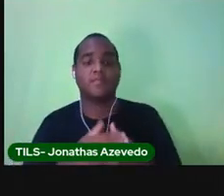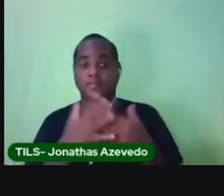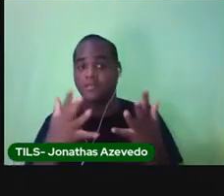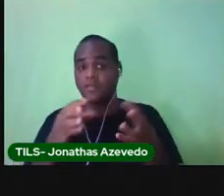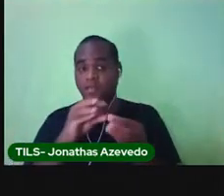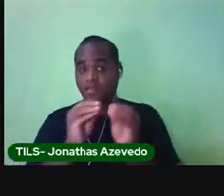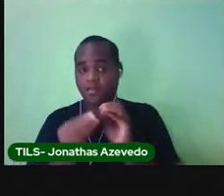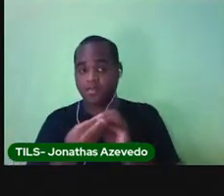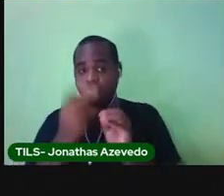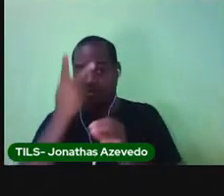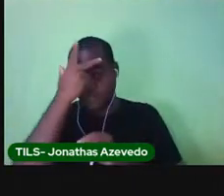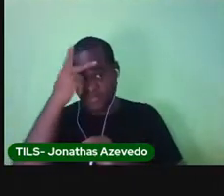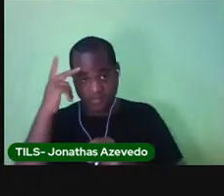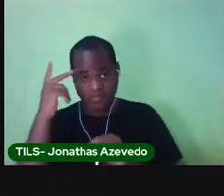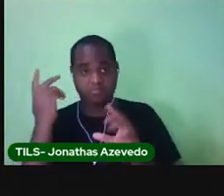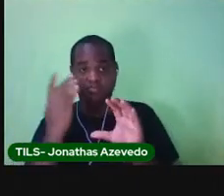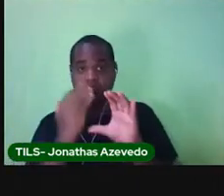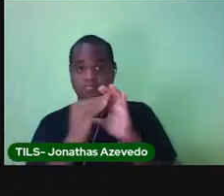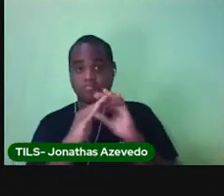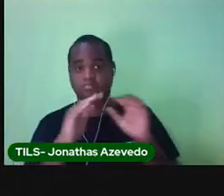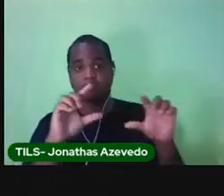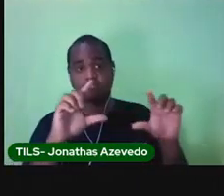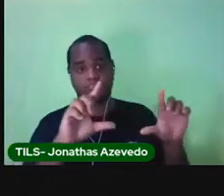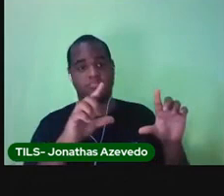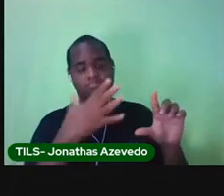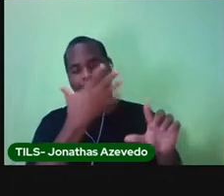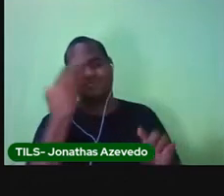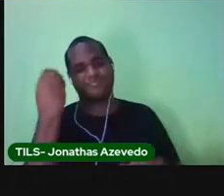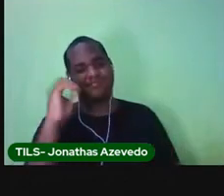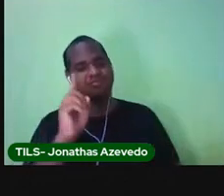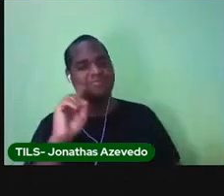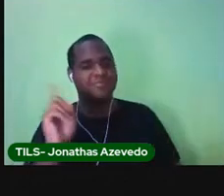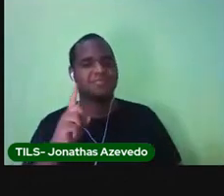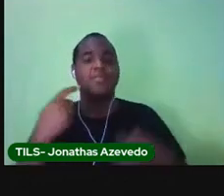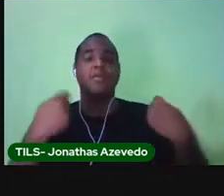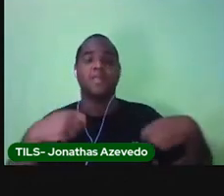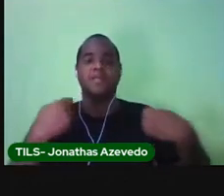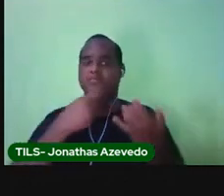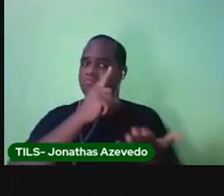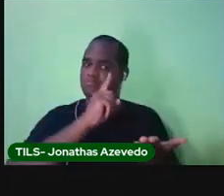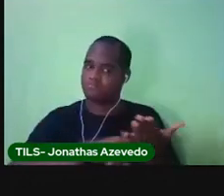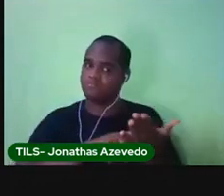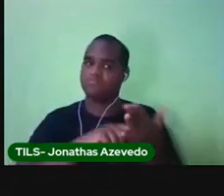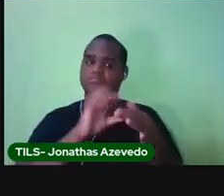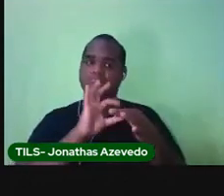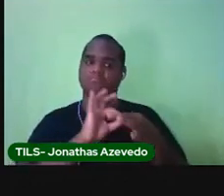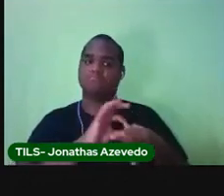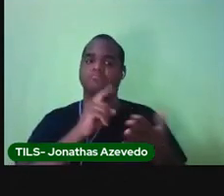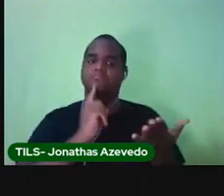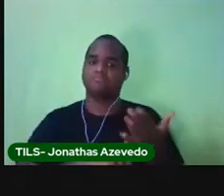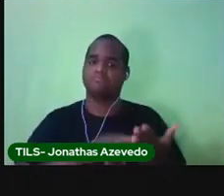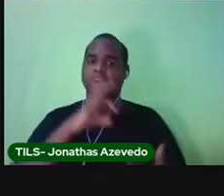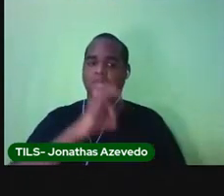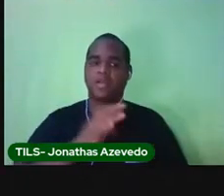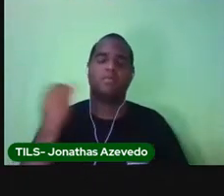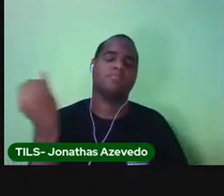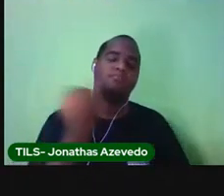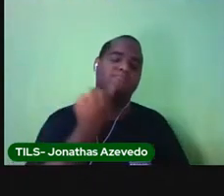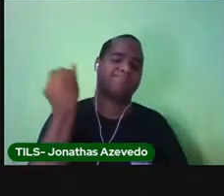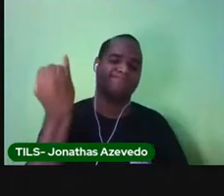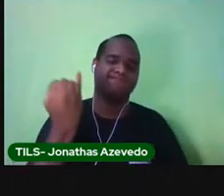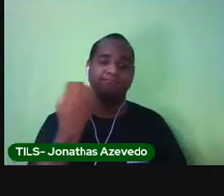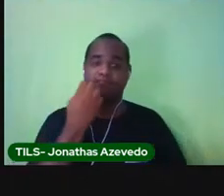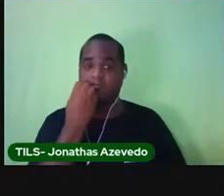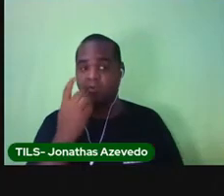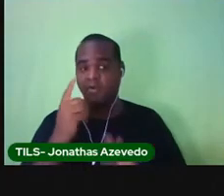dado para alguém não esquecer que tinha um compromisso importante na